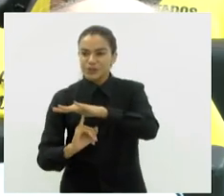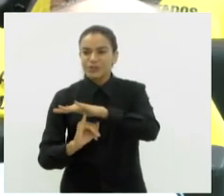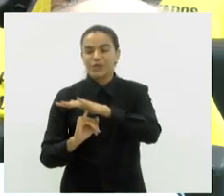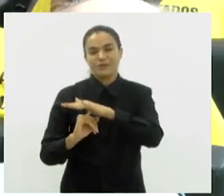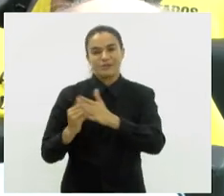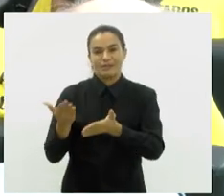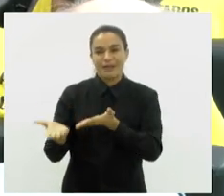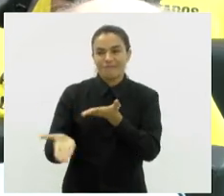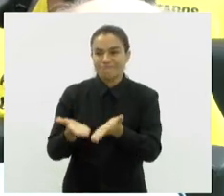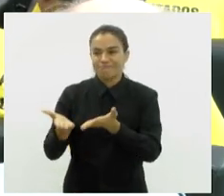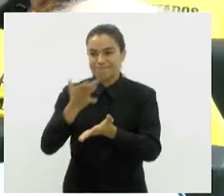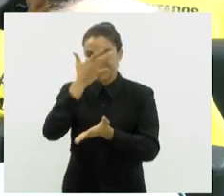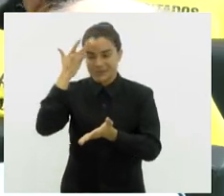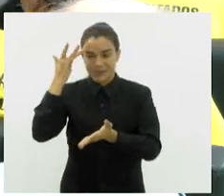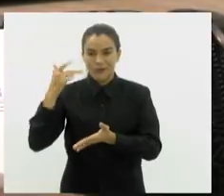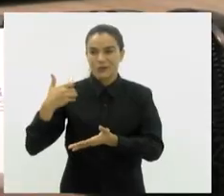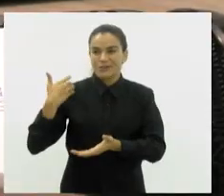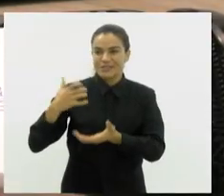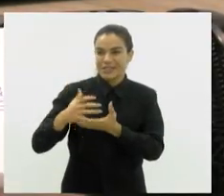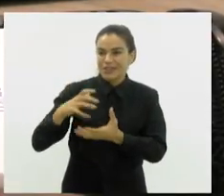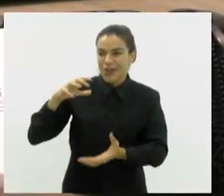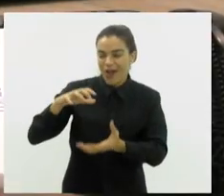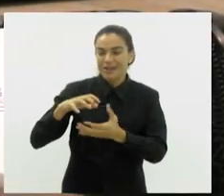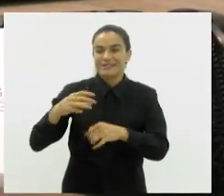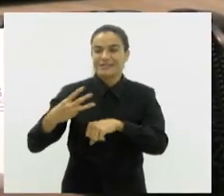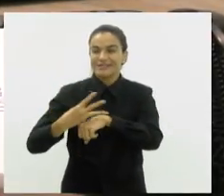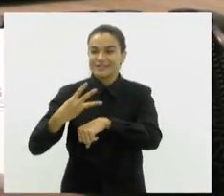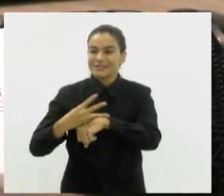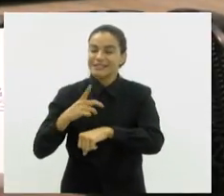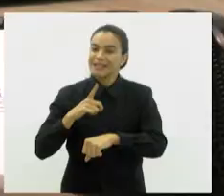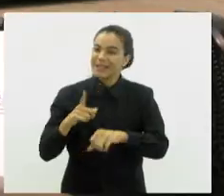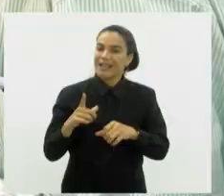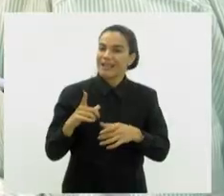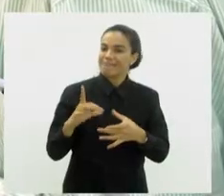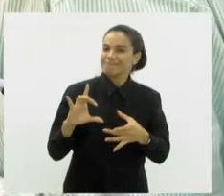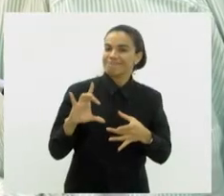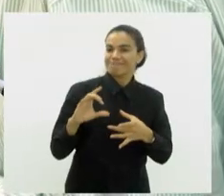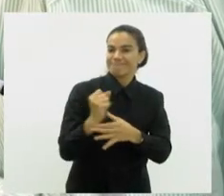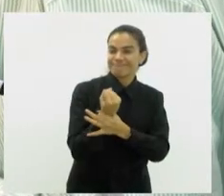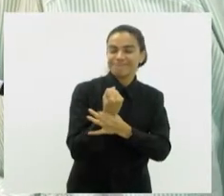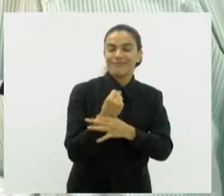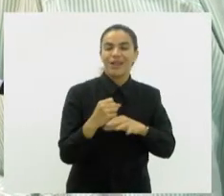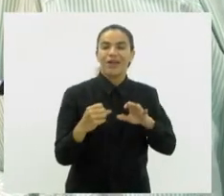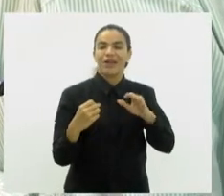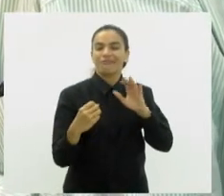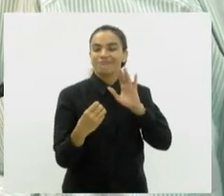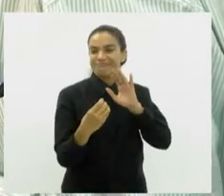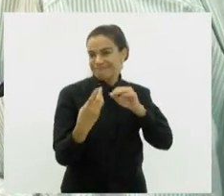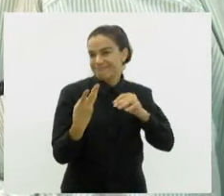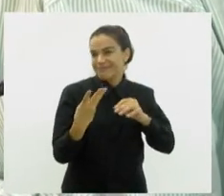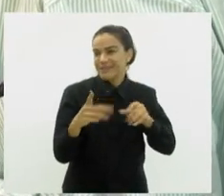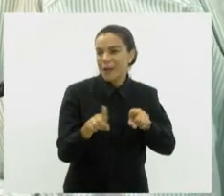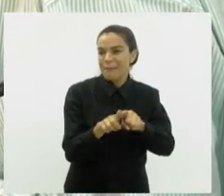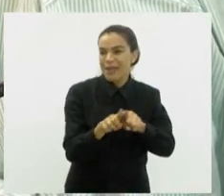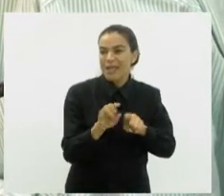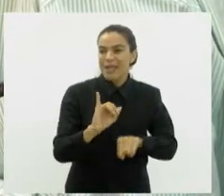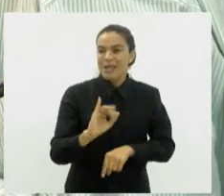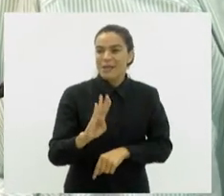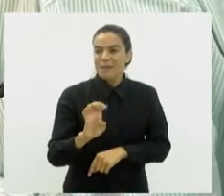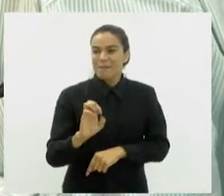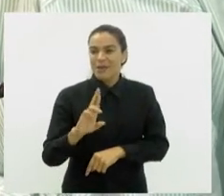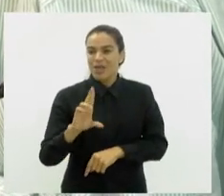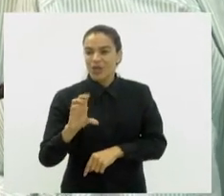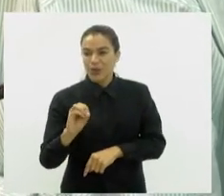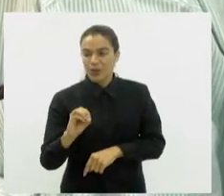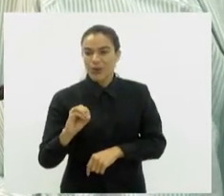pessoas idosas no estado do Rio poderão ter acesso ao estatuto em braile ao adquirirem o documento com a Rede Ibero-Americana de